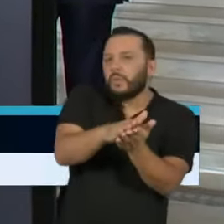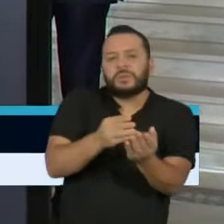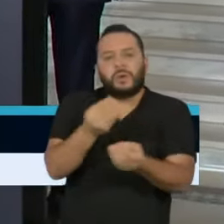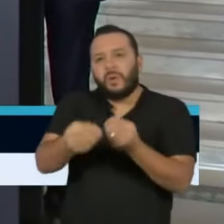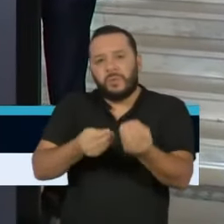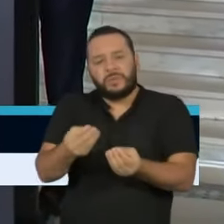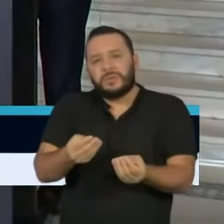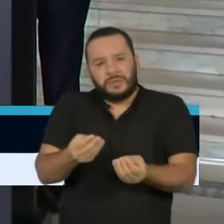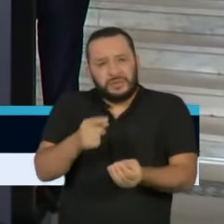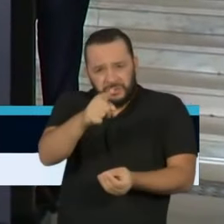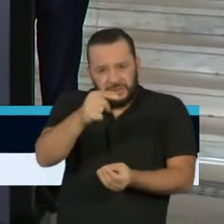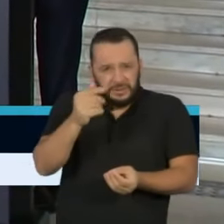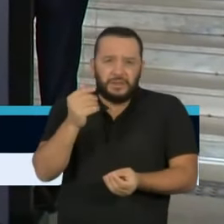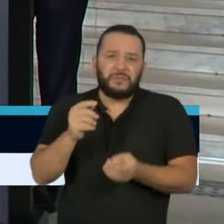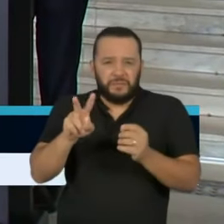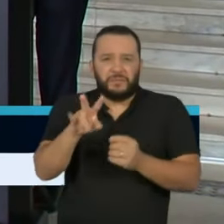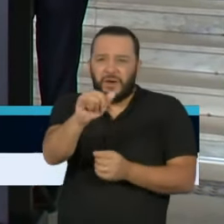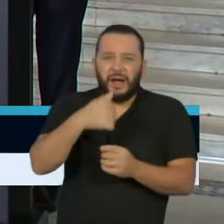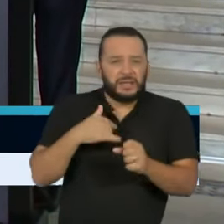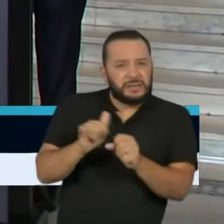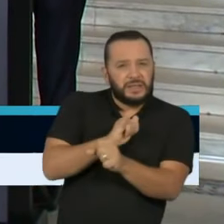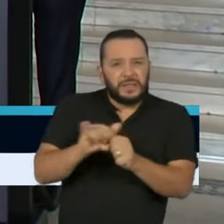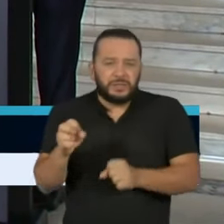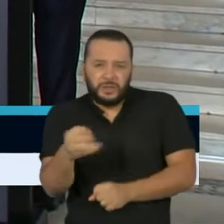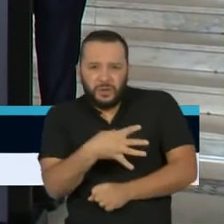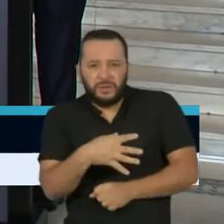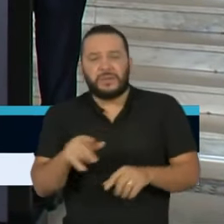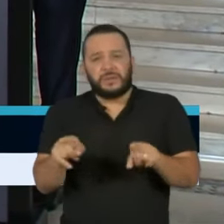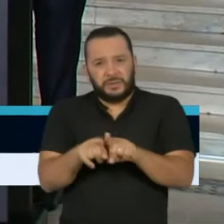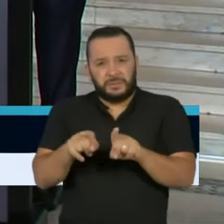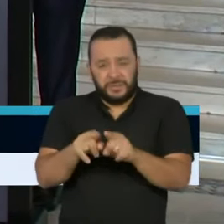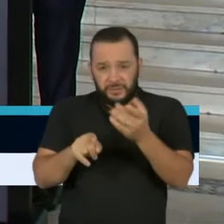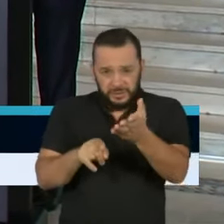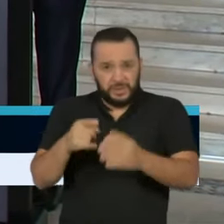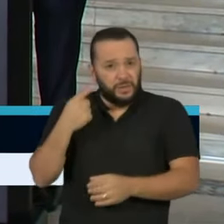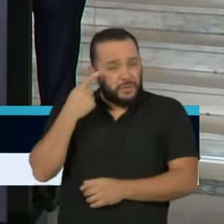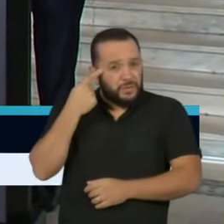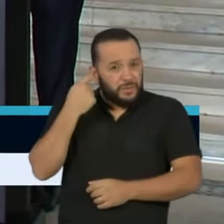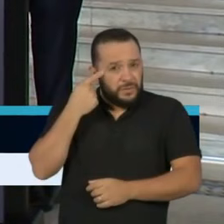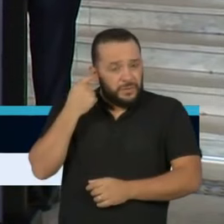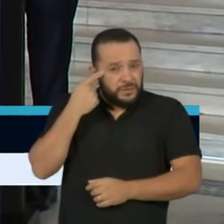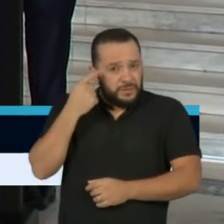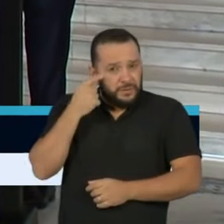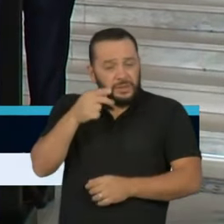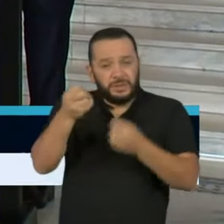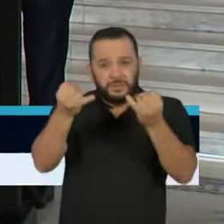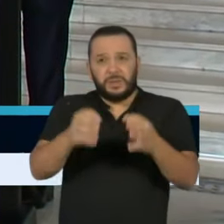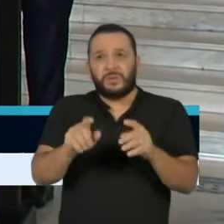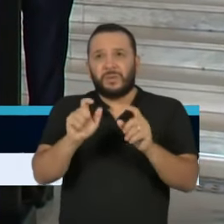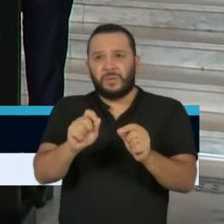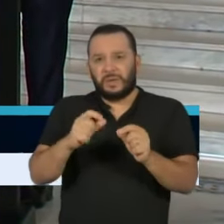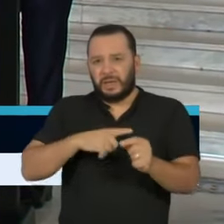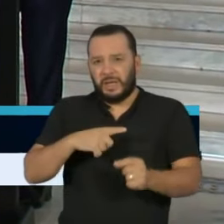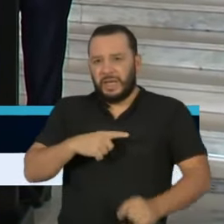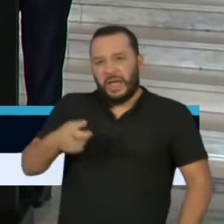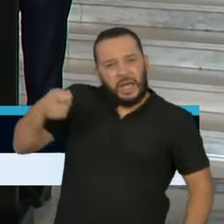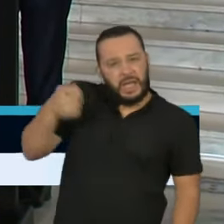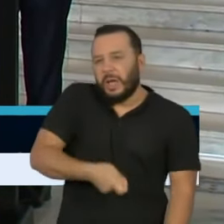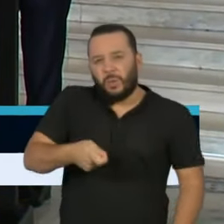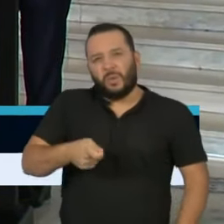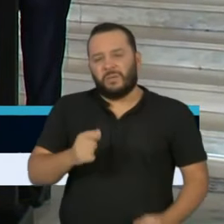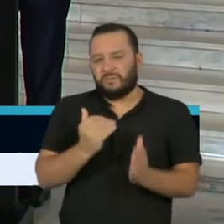pretende fazer, se é possível tomar alguma nova medida. Governador, o senhor falou em tornar, aumentar o rigor, se for